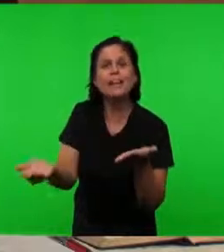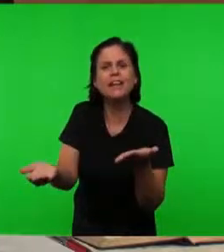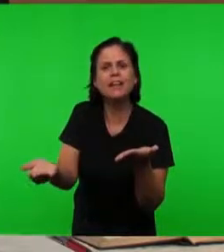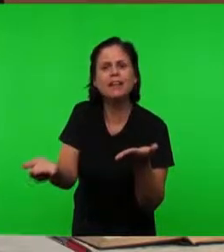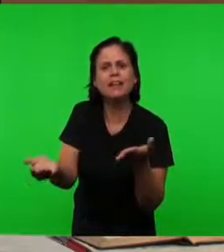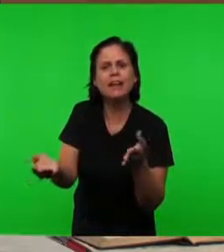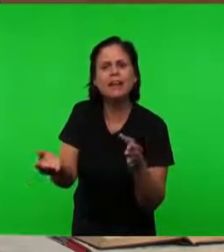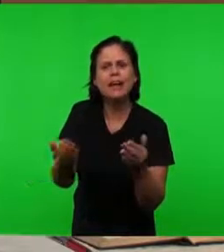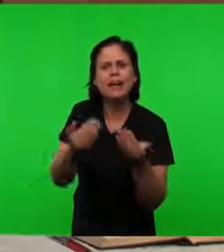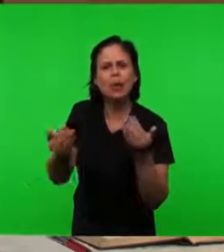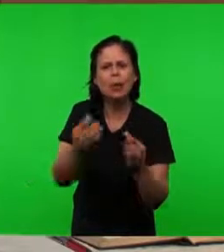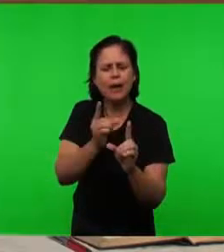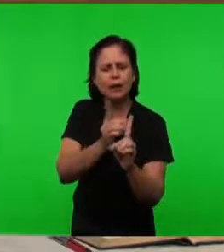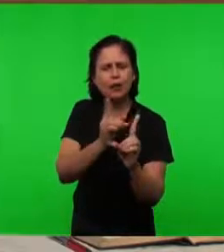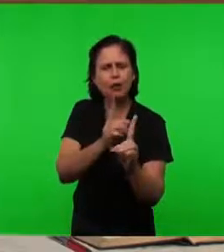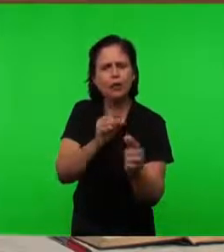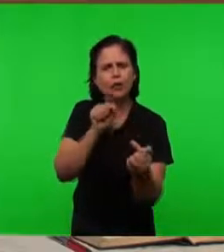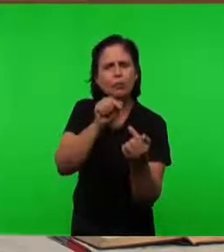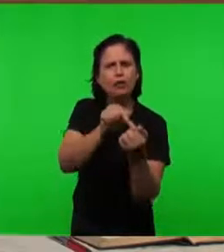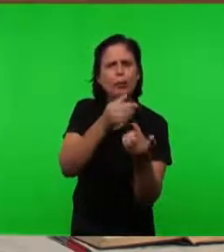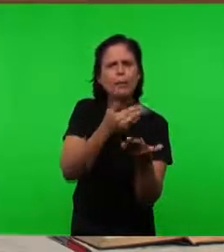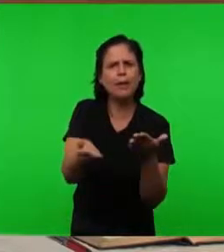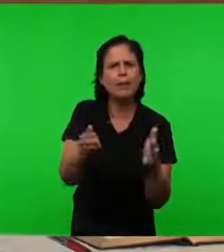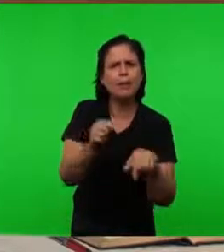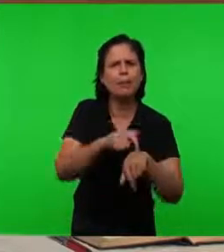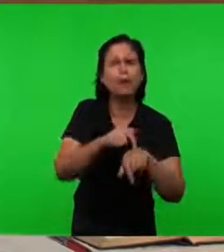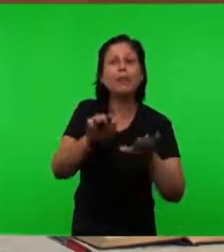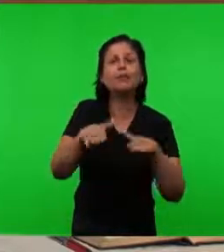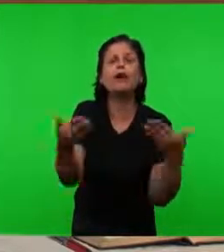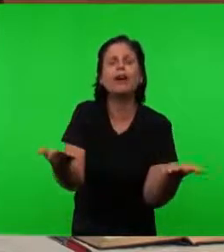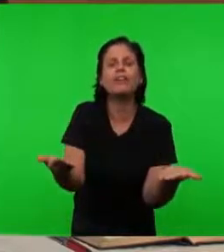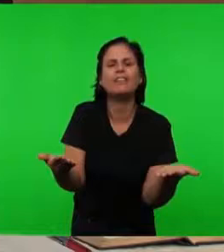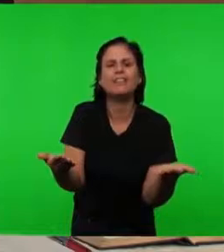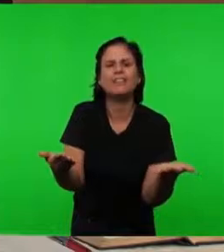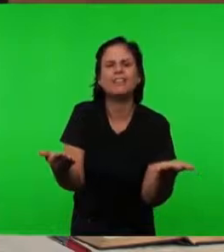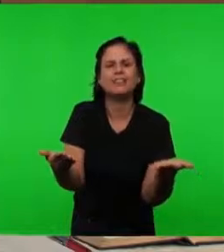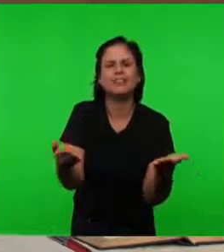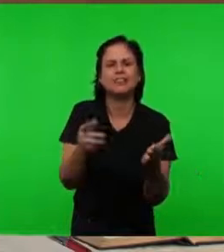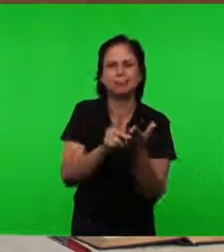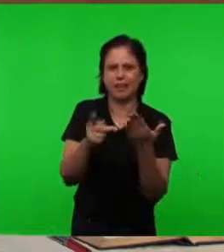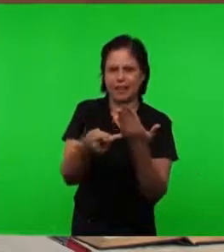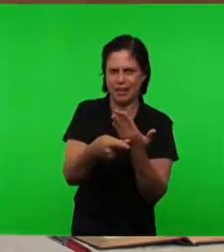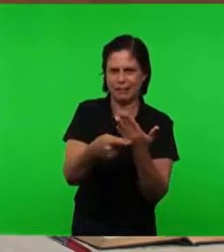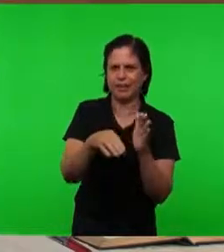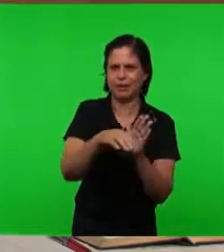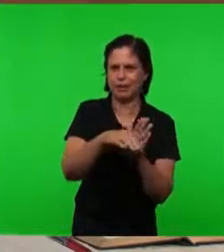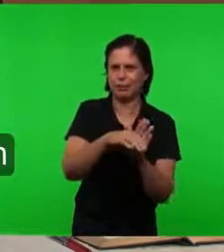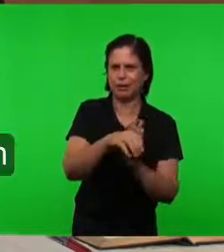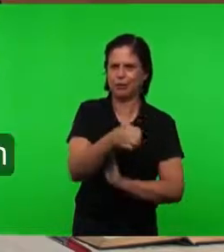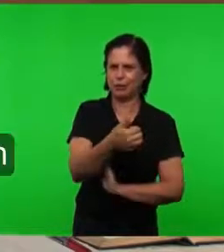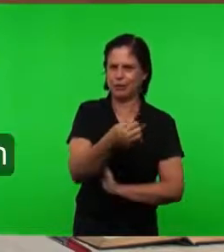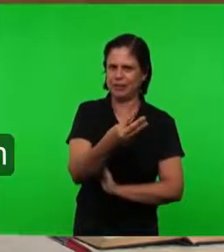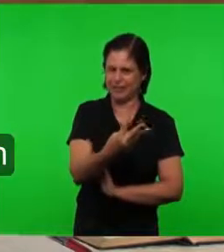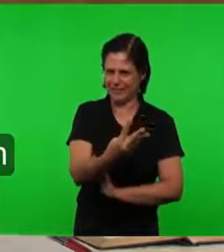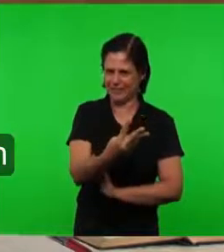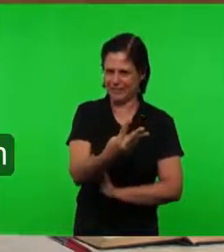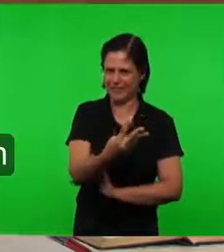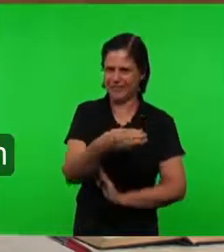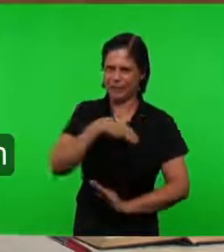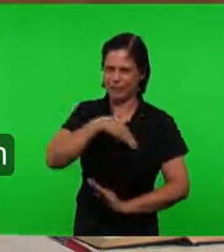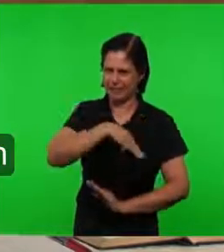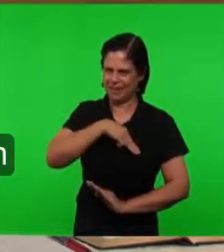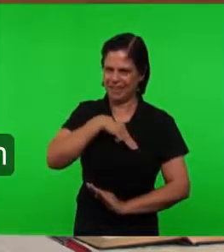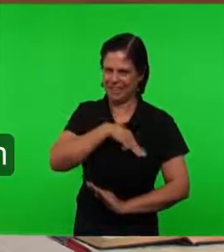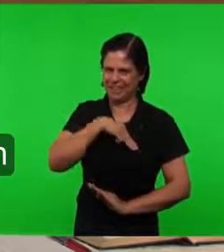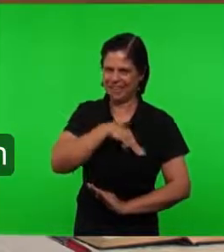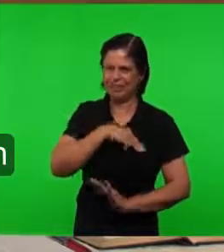Finalidade Então Nós vamos usar Uma parábola Que está contida No capítulo 13 De Mateus Citando o nome Da semente